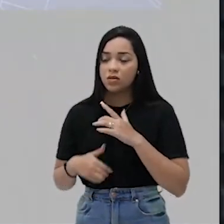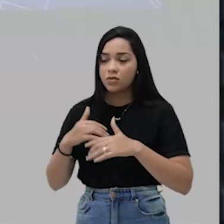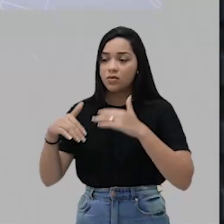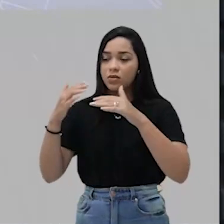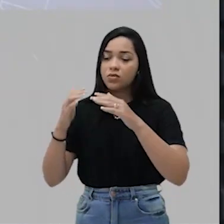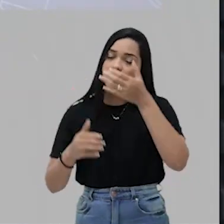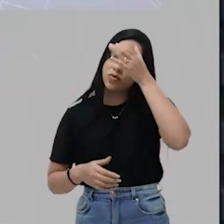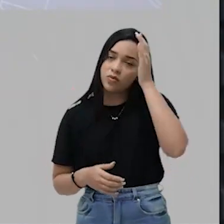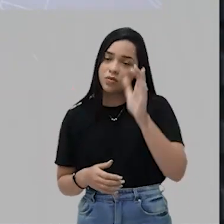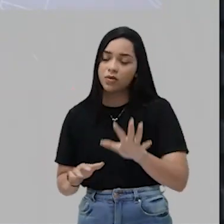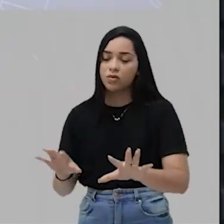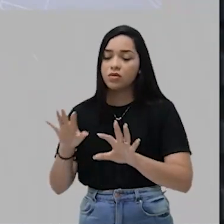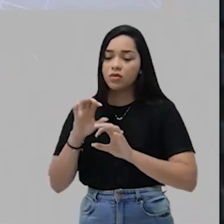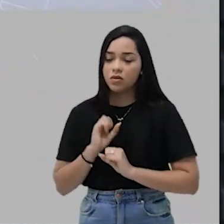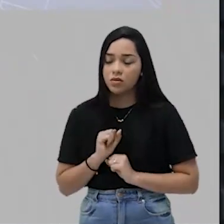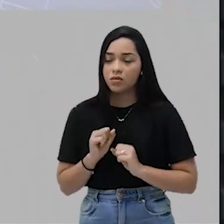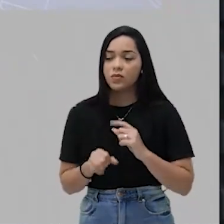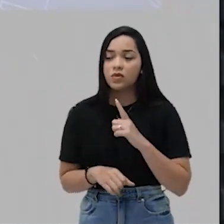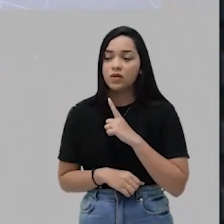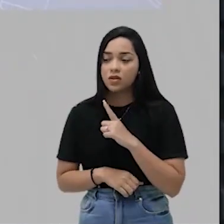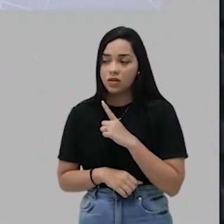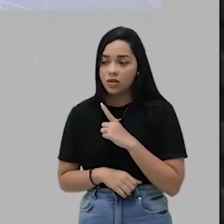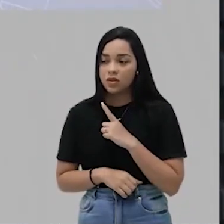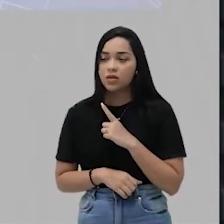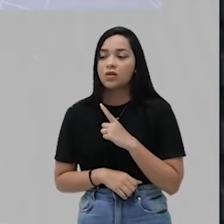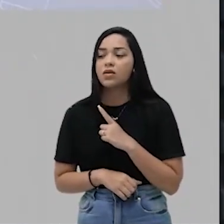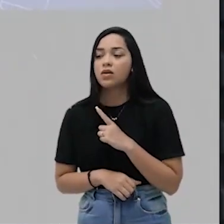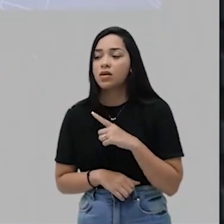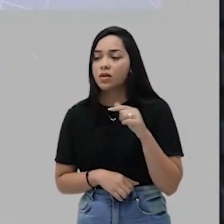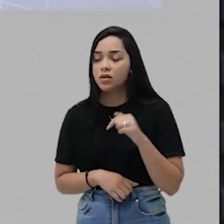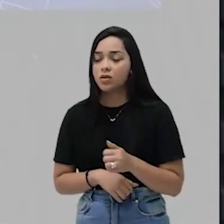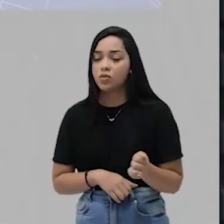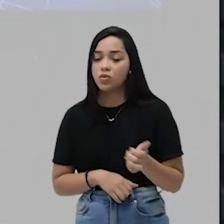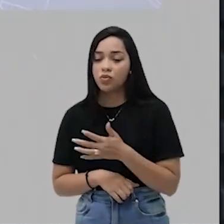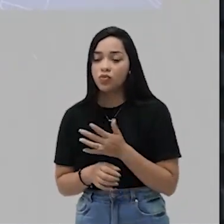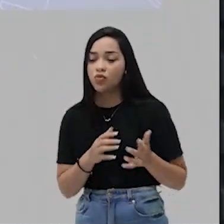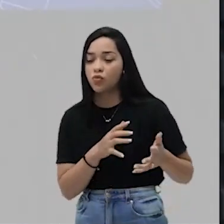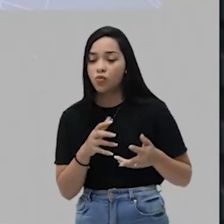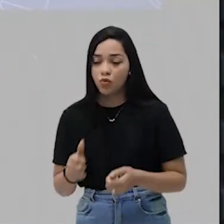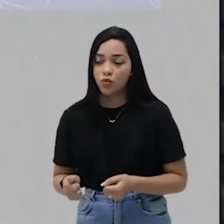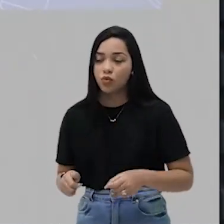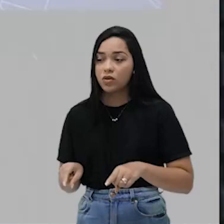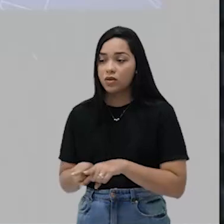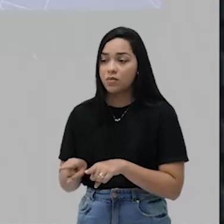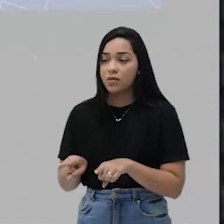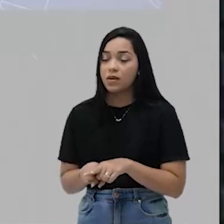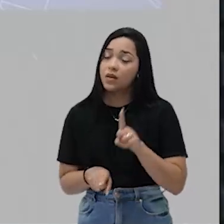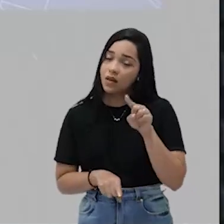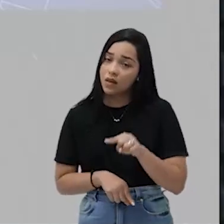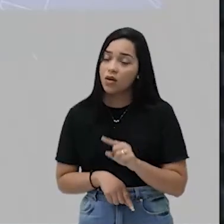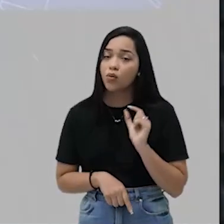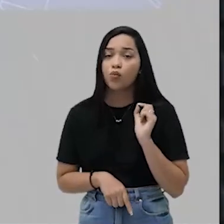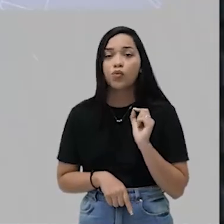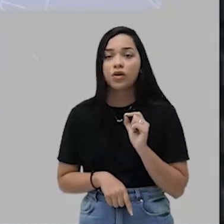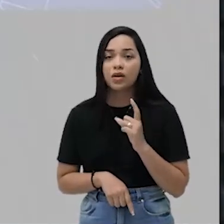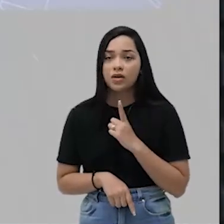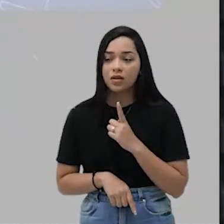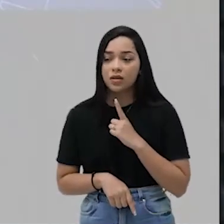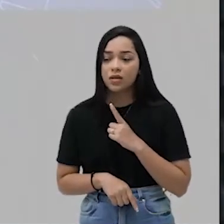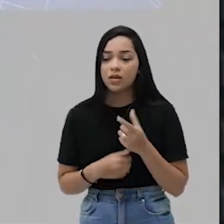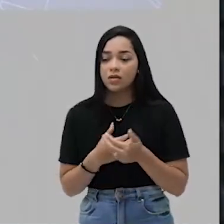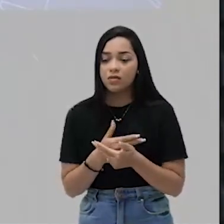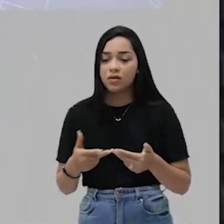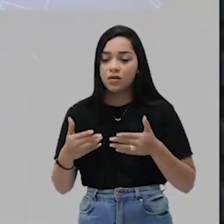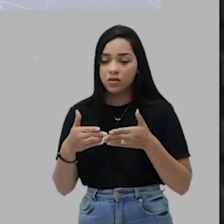de aculturamento por parte desse velho mundo aqui no novo mundo. E é lógico, as grandes